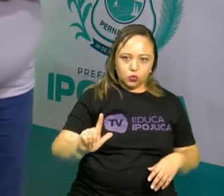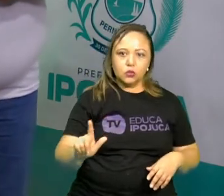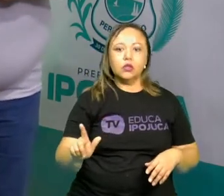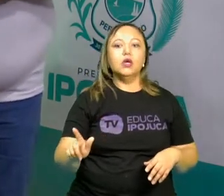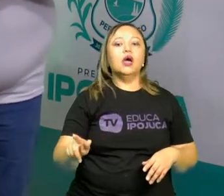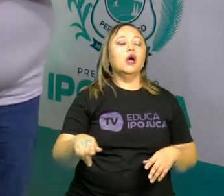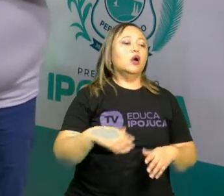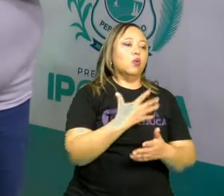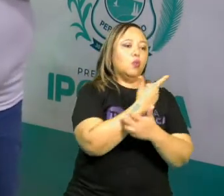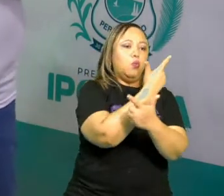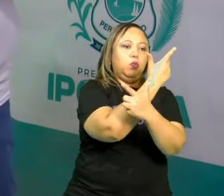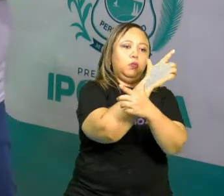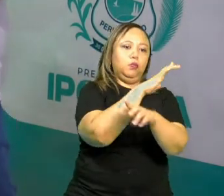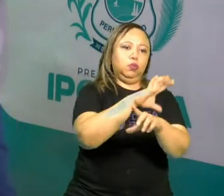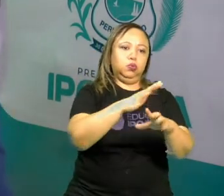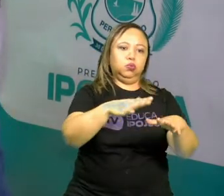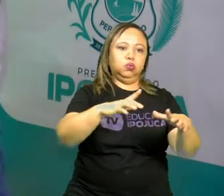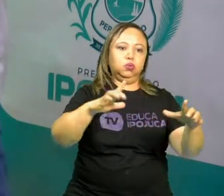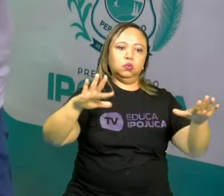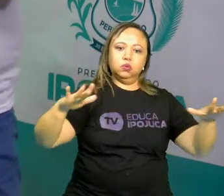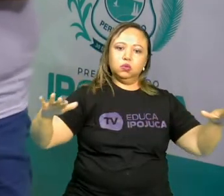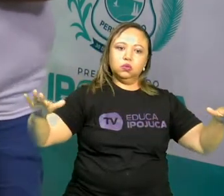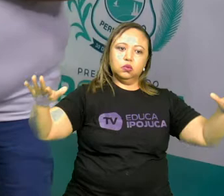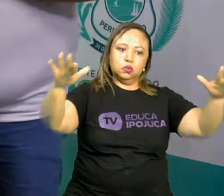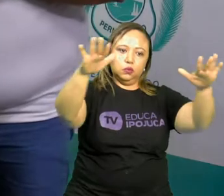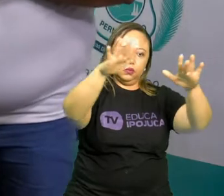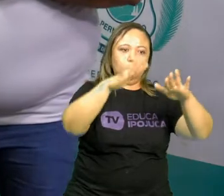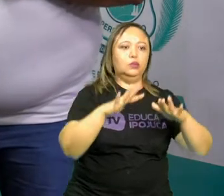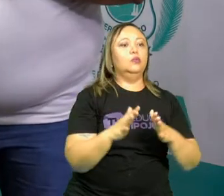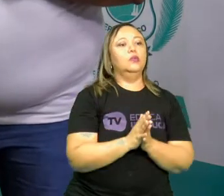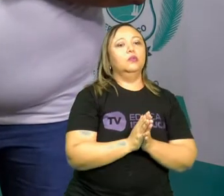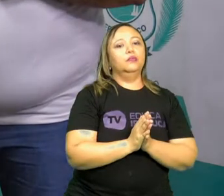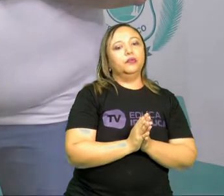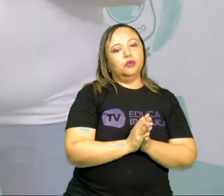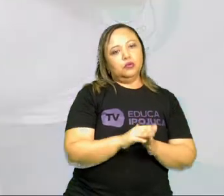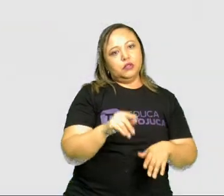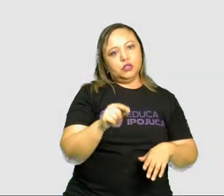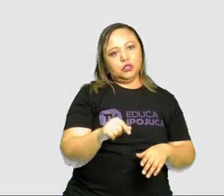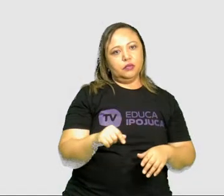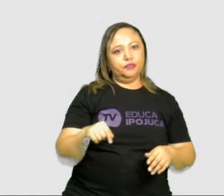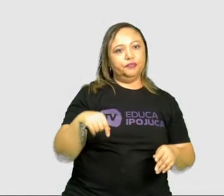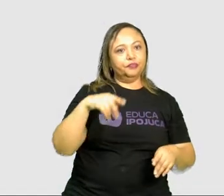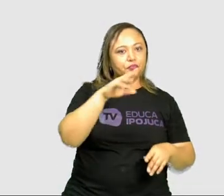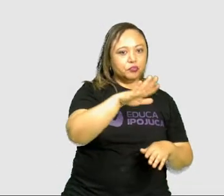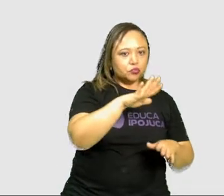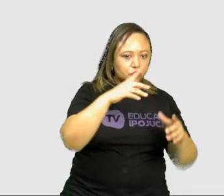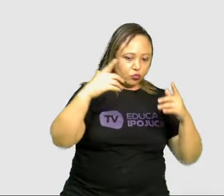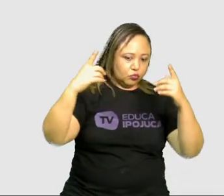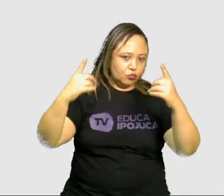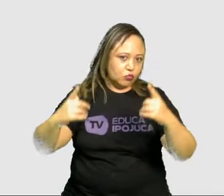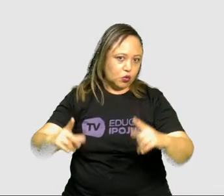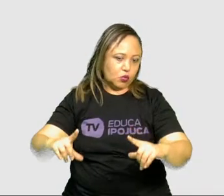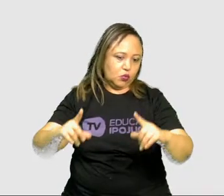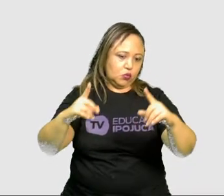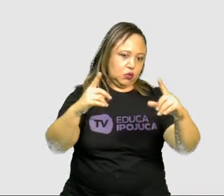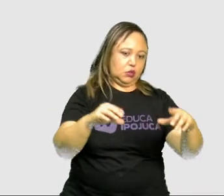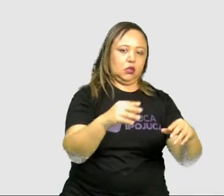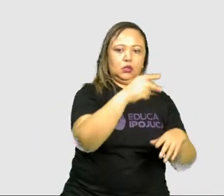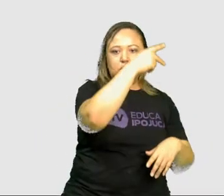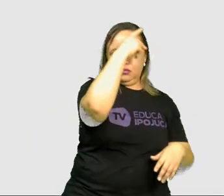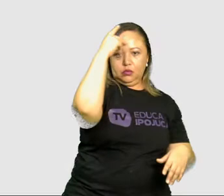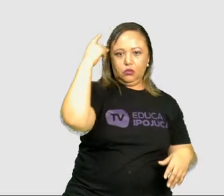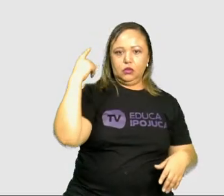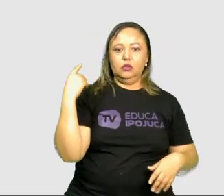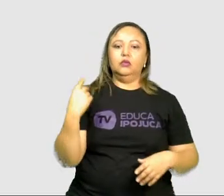termo populoso faz referência à população absoluta de um local, ou seja, a quantidade total de